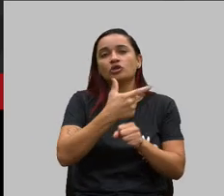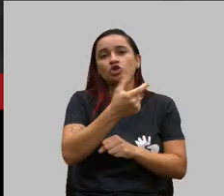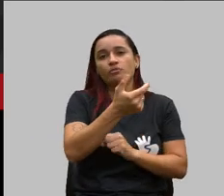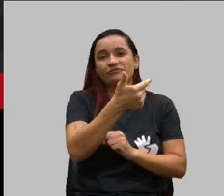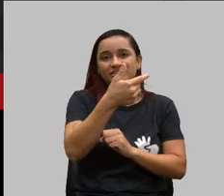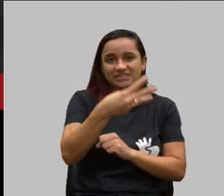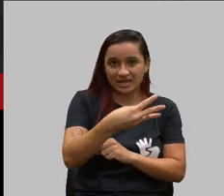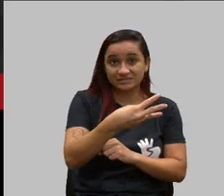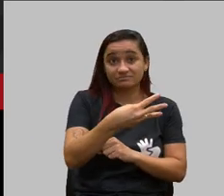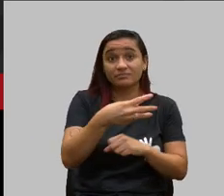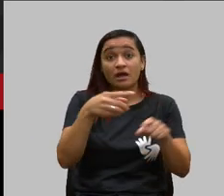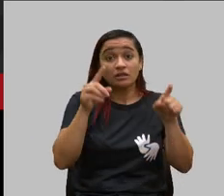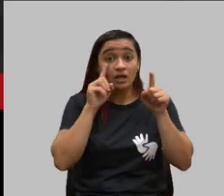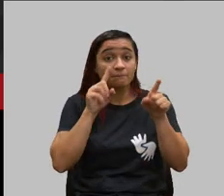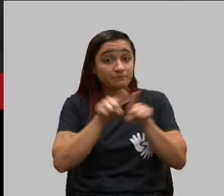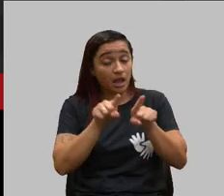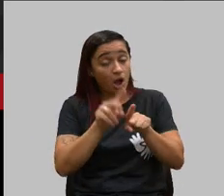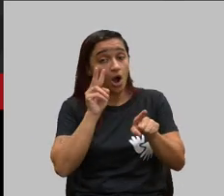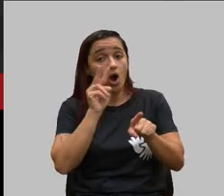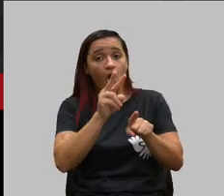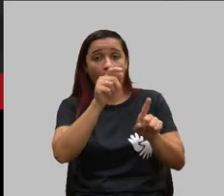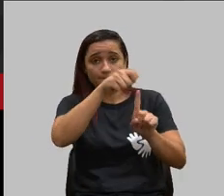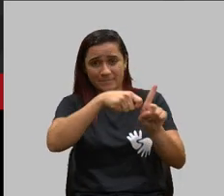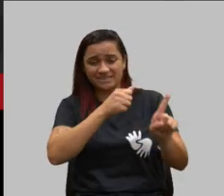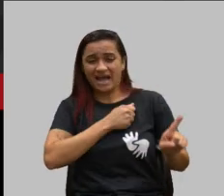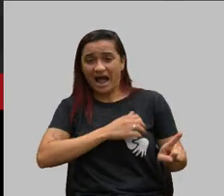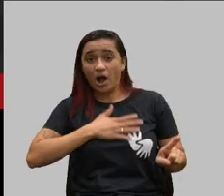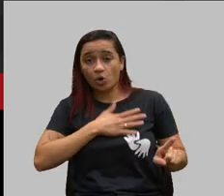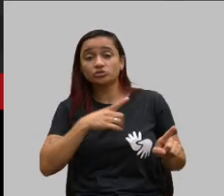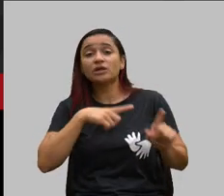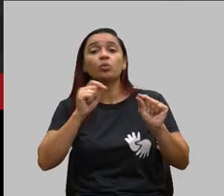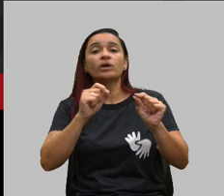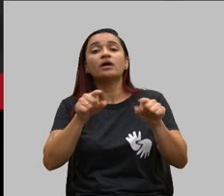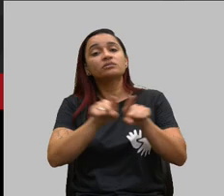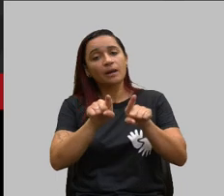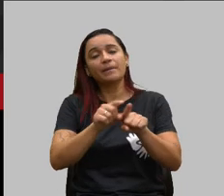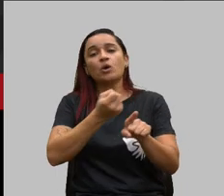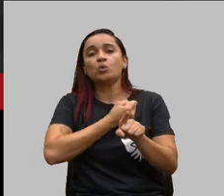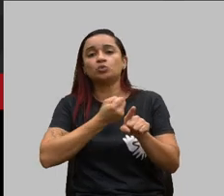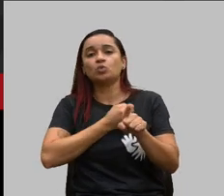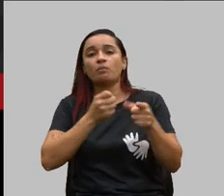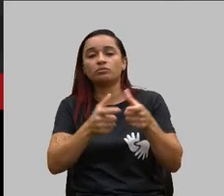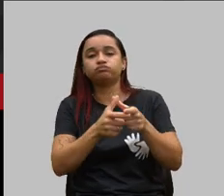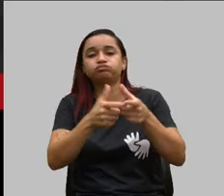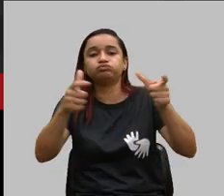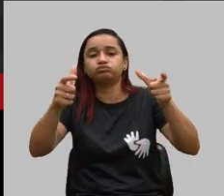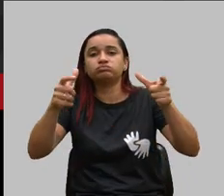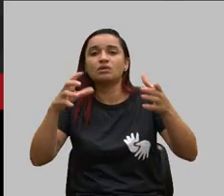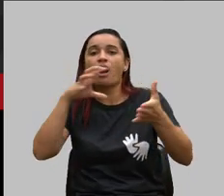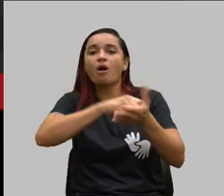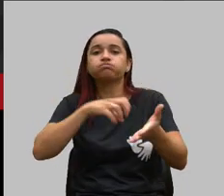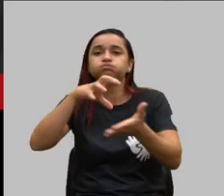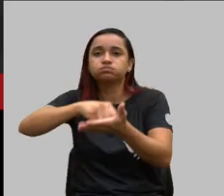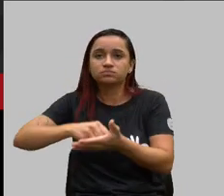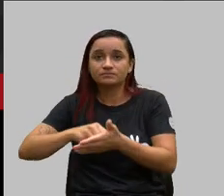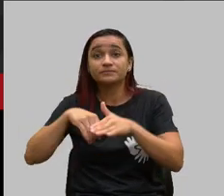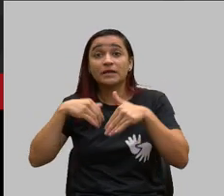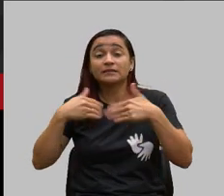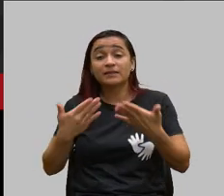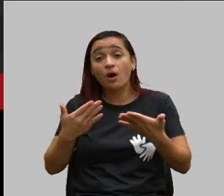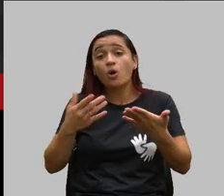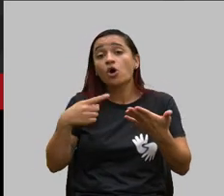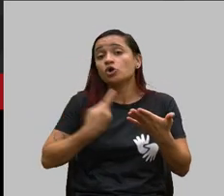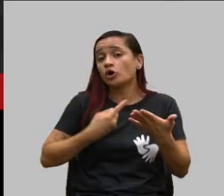2023 há um número alto de adesão então em regra a gente tem mais